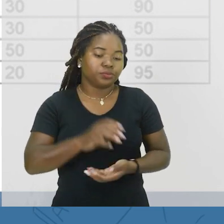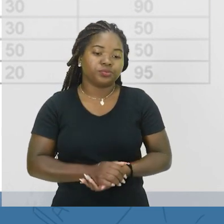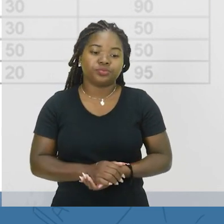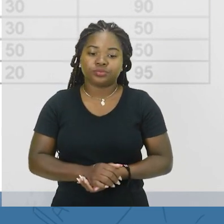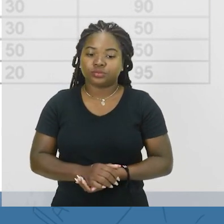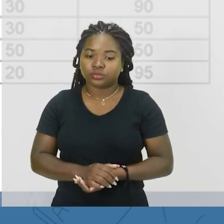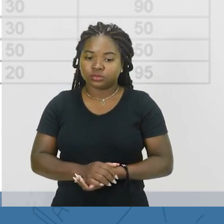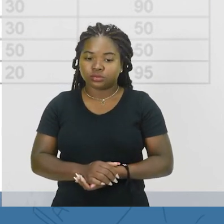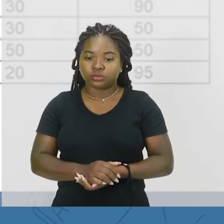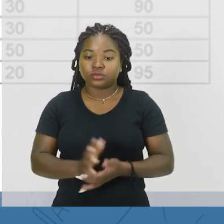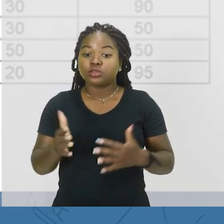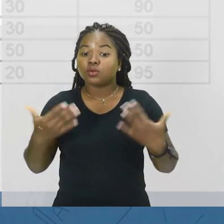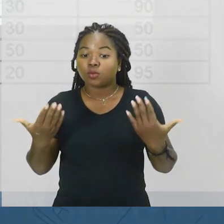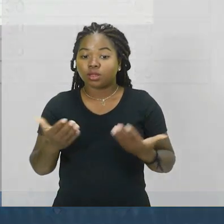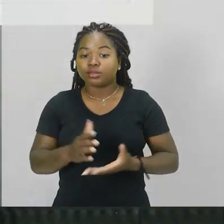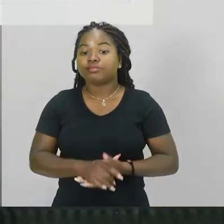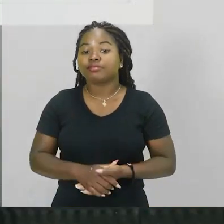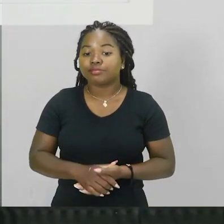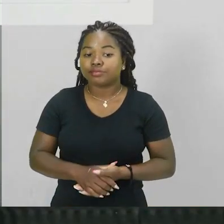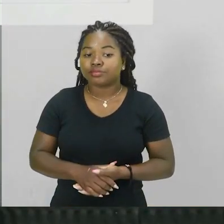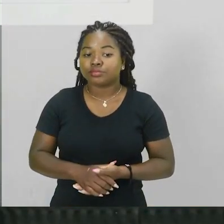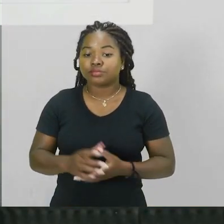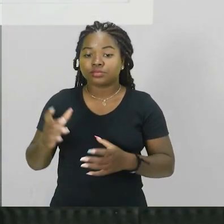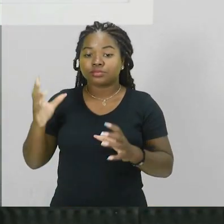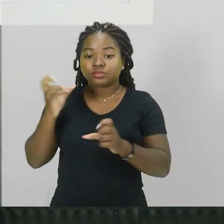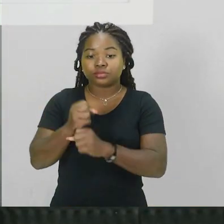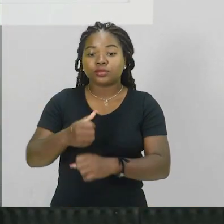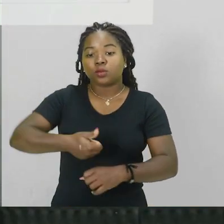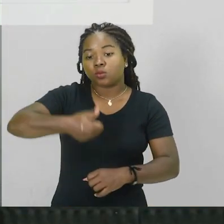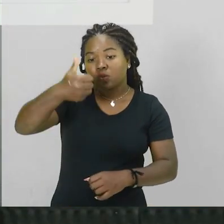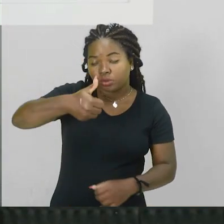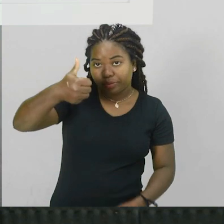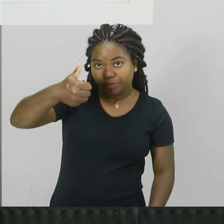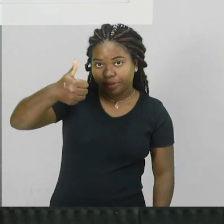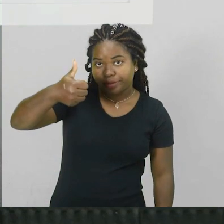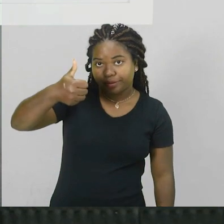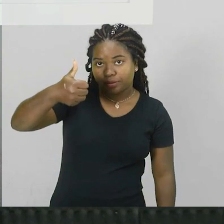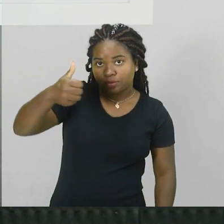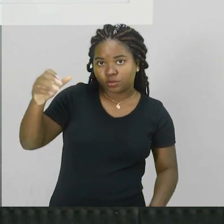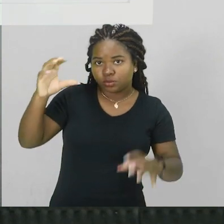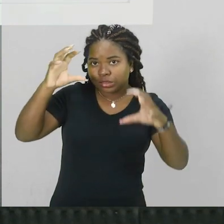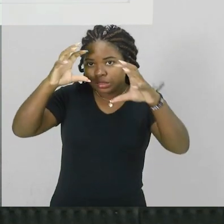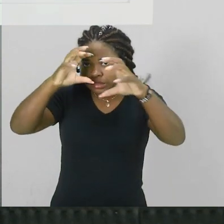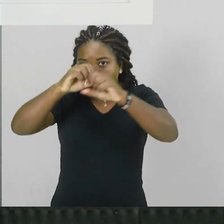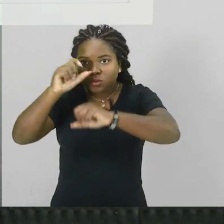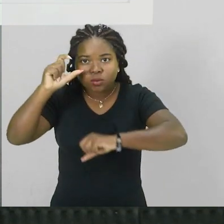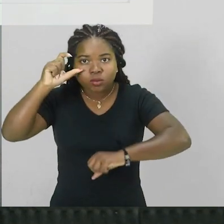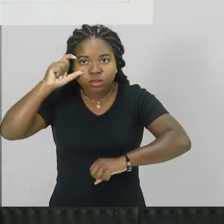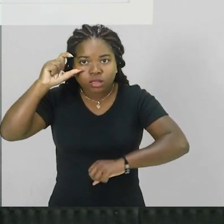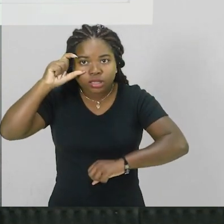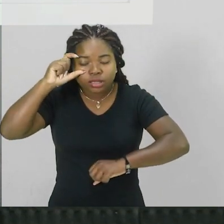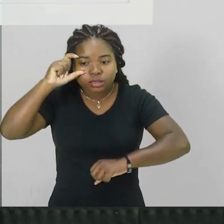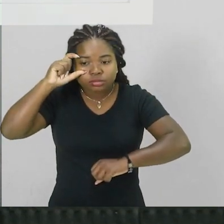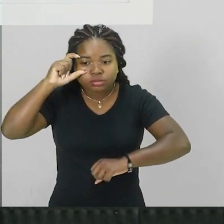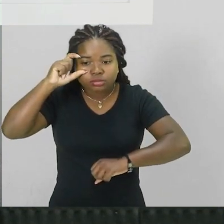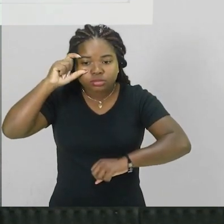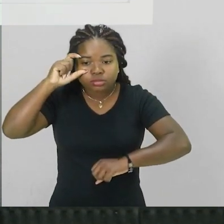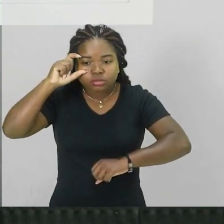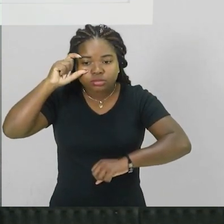os três aspectos são quais? Vamos recapitular 1 é quando escurece a lente certo?